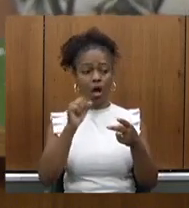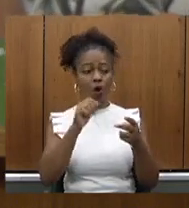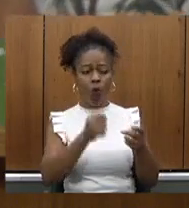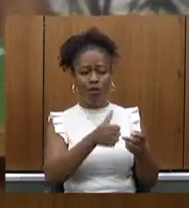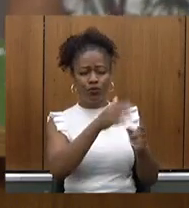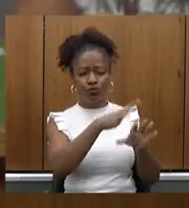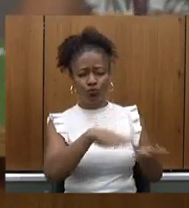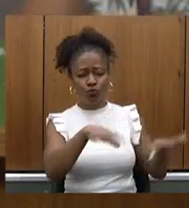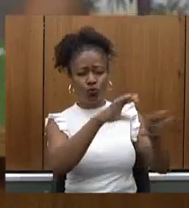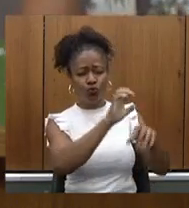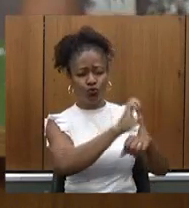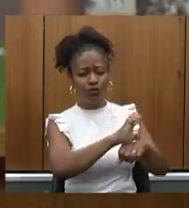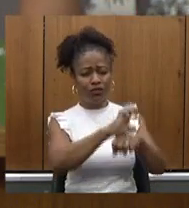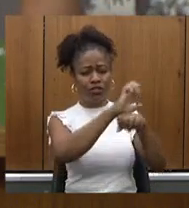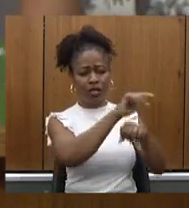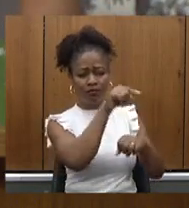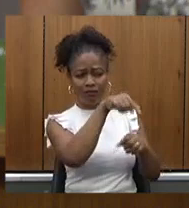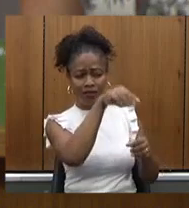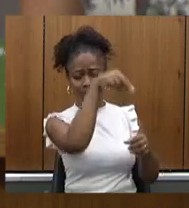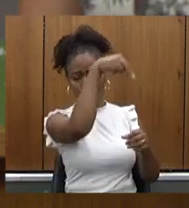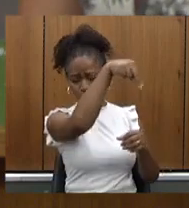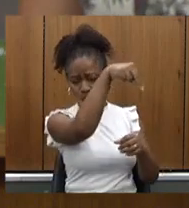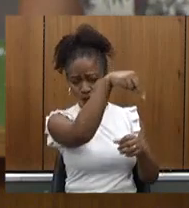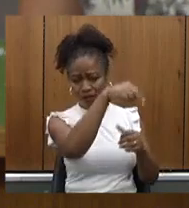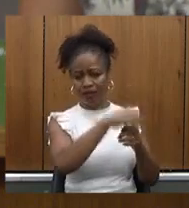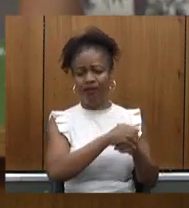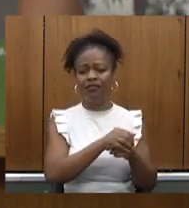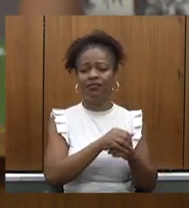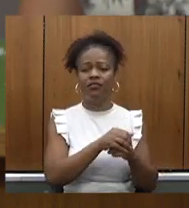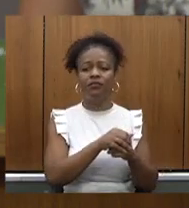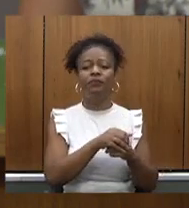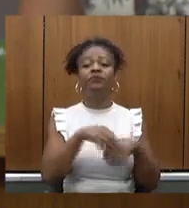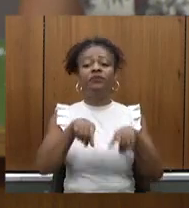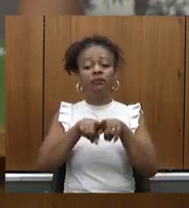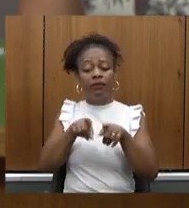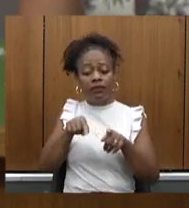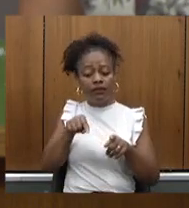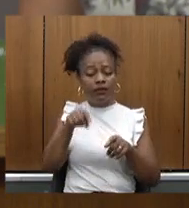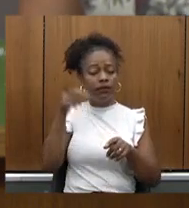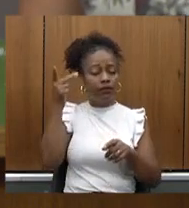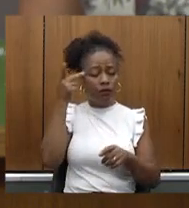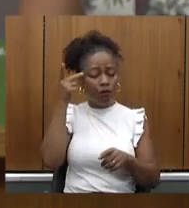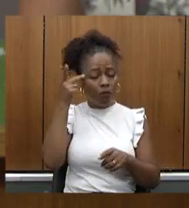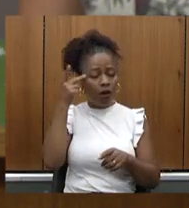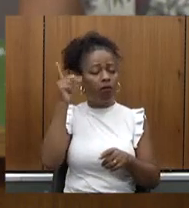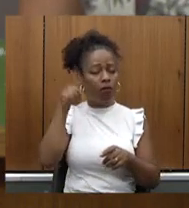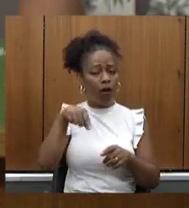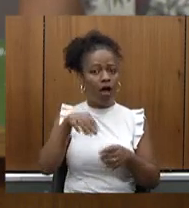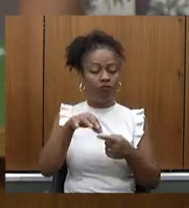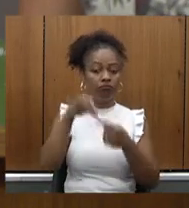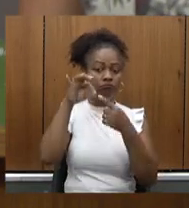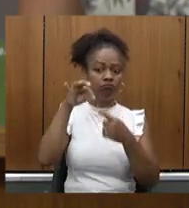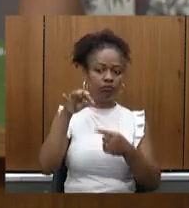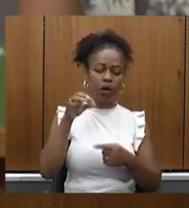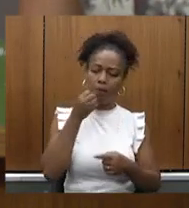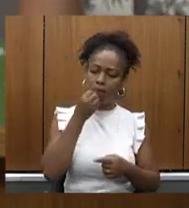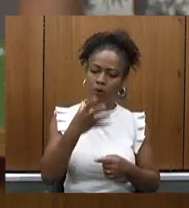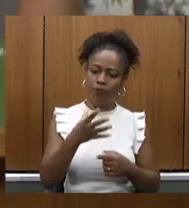todos utilizam OES com grande sucesso e São Paulo é outro destaque bom temos obviamente estados com